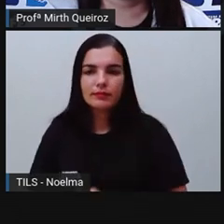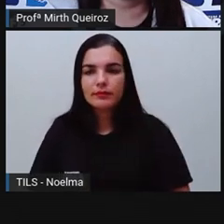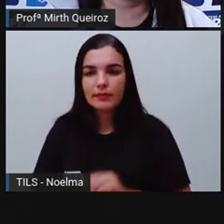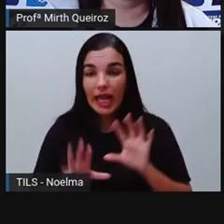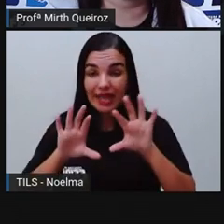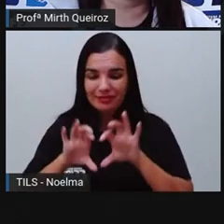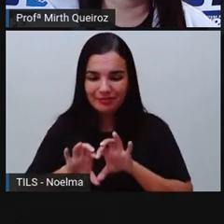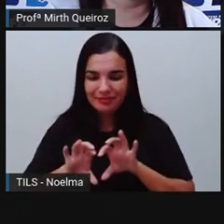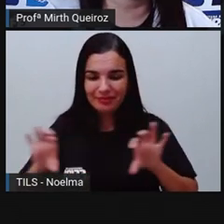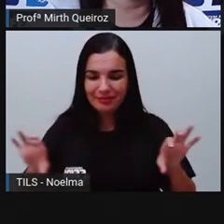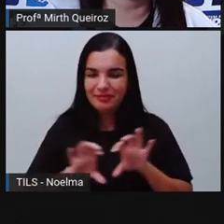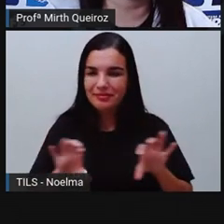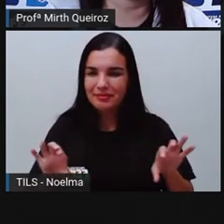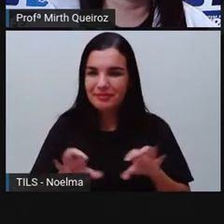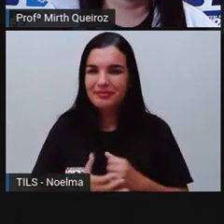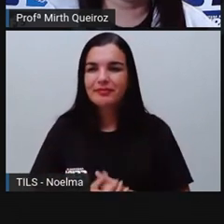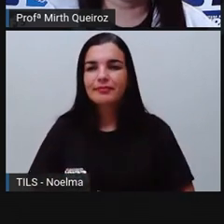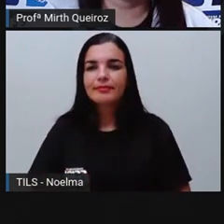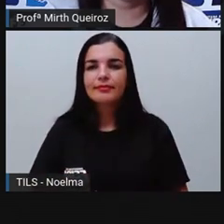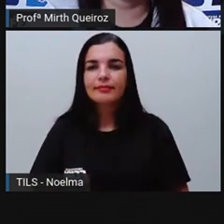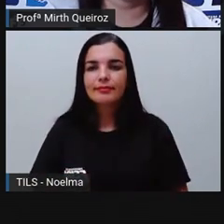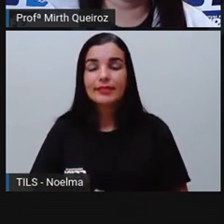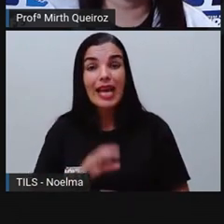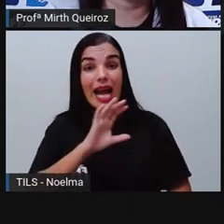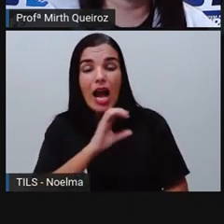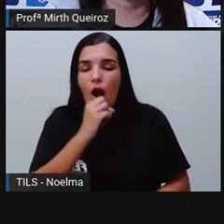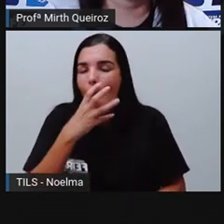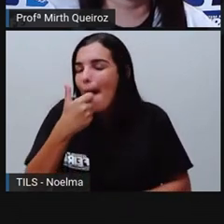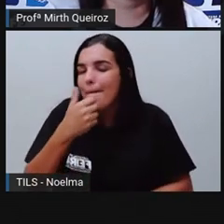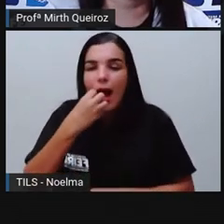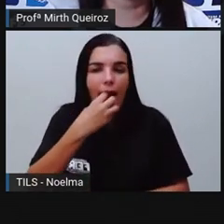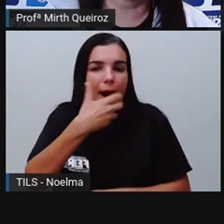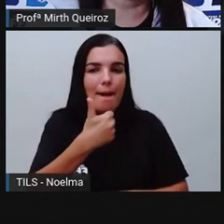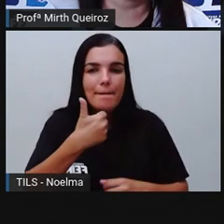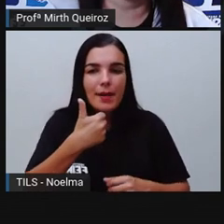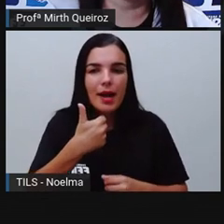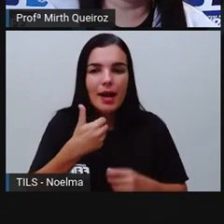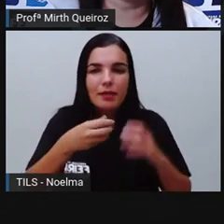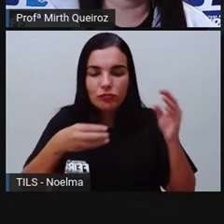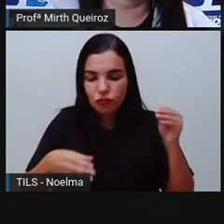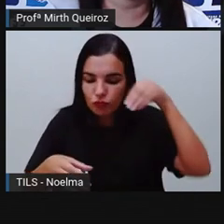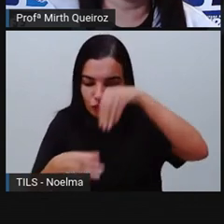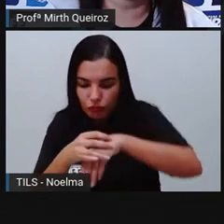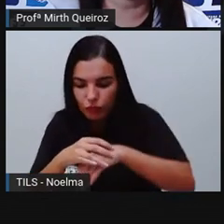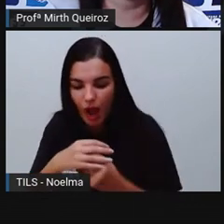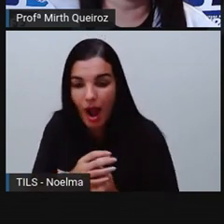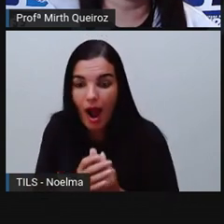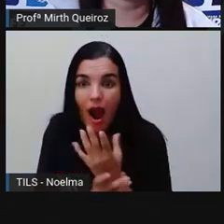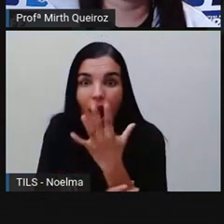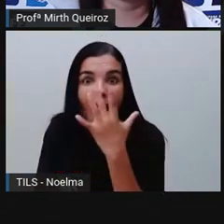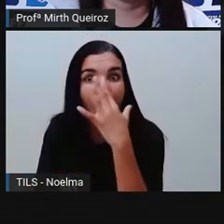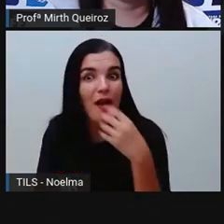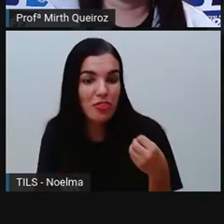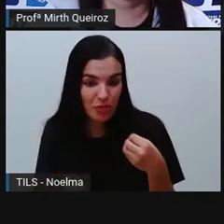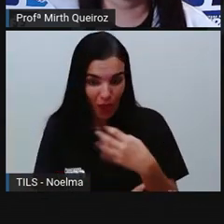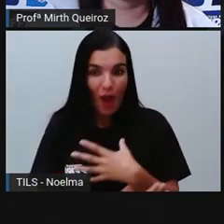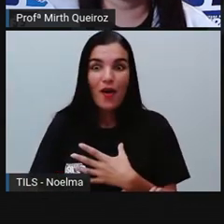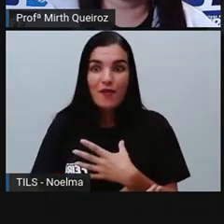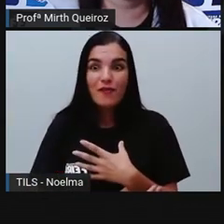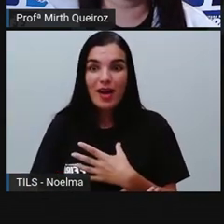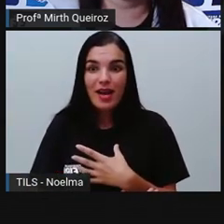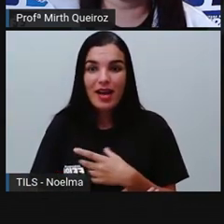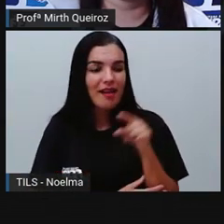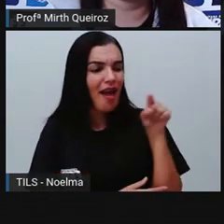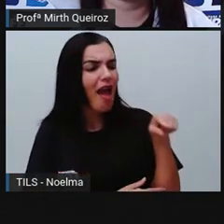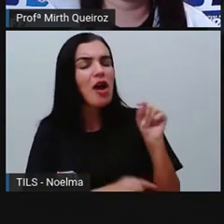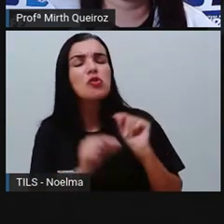tirinha aí de Maurício Souza. Oba, oba! Prantando uma árvore nova, Chico? Essa aí